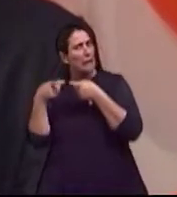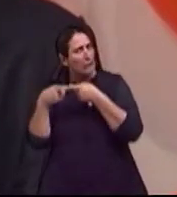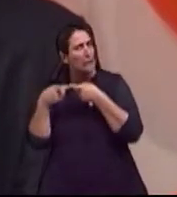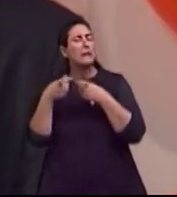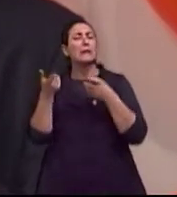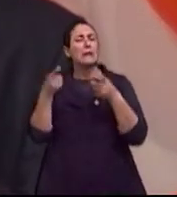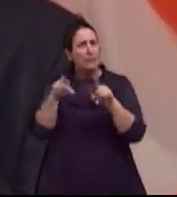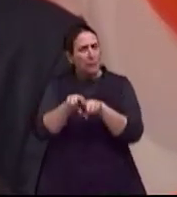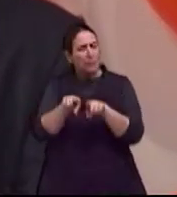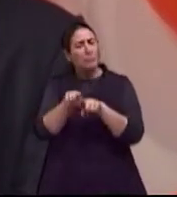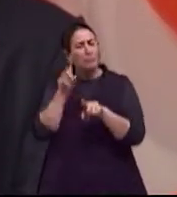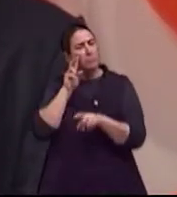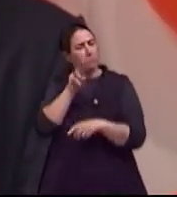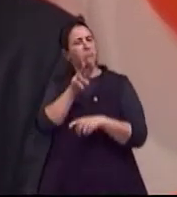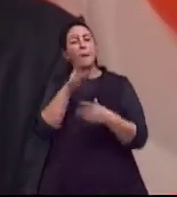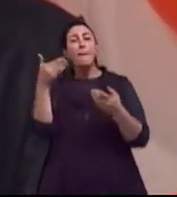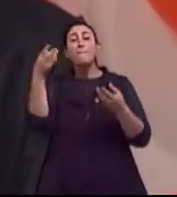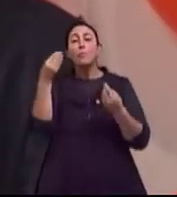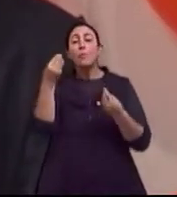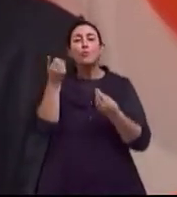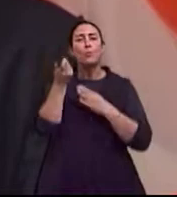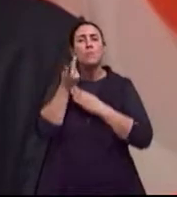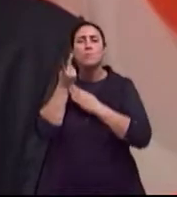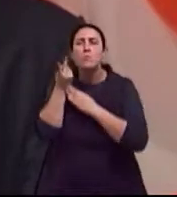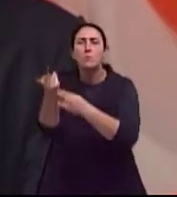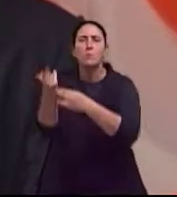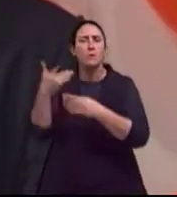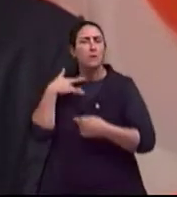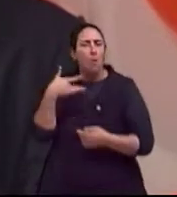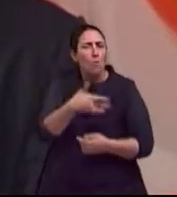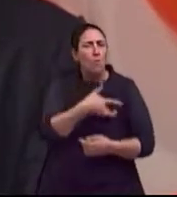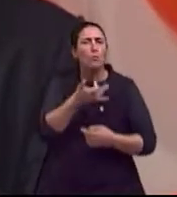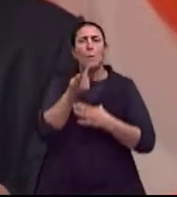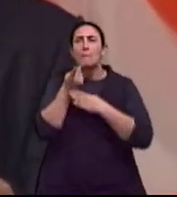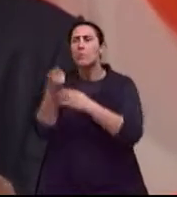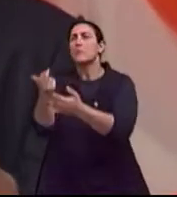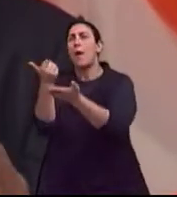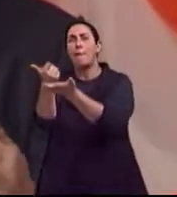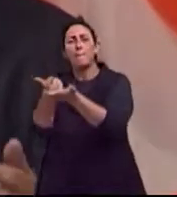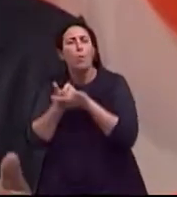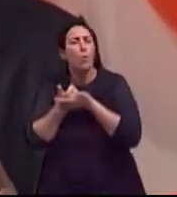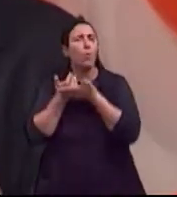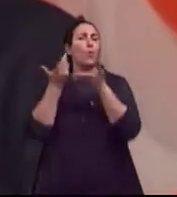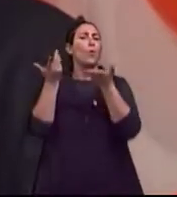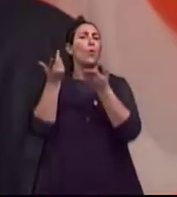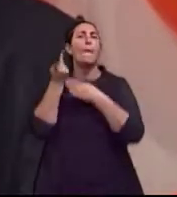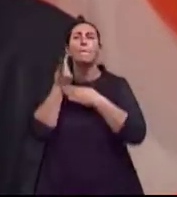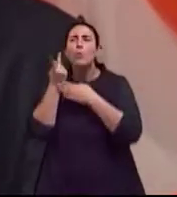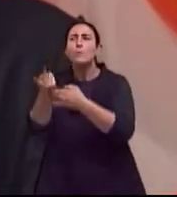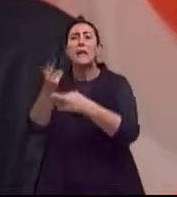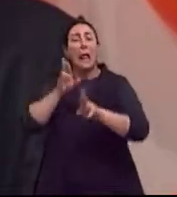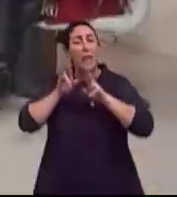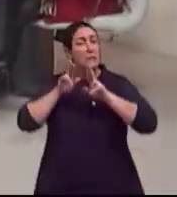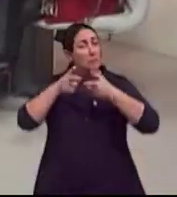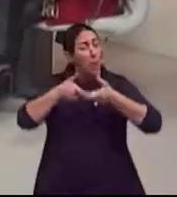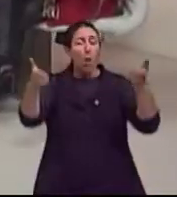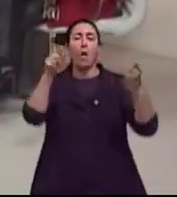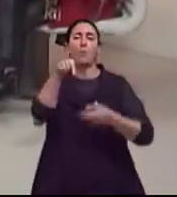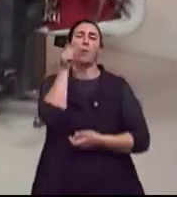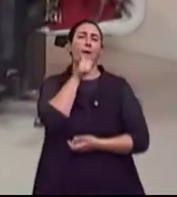a maioria das pessoas que buscam apoio, que buscam relações, são mulheres.